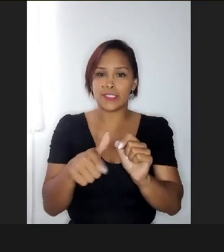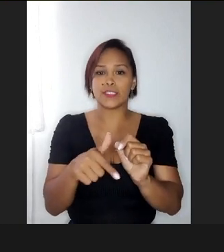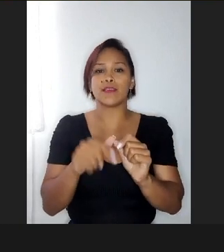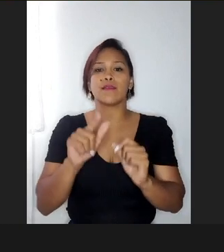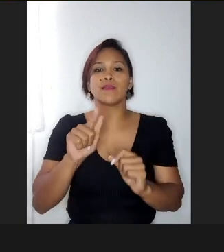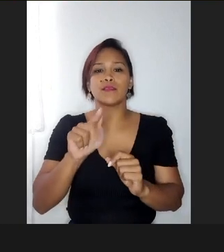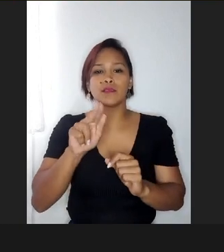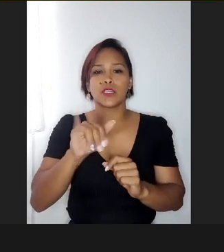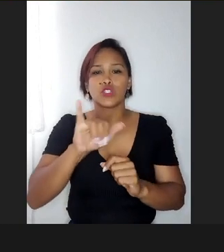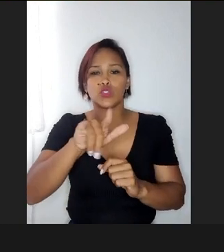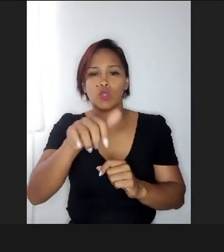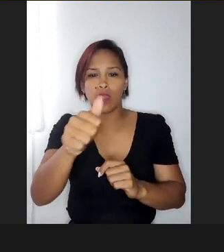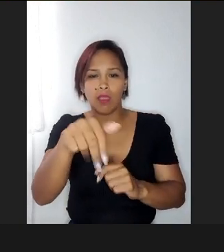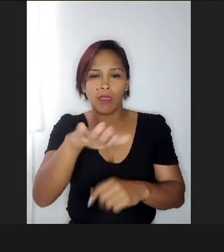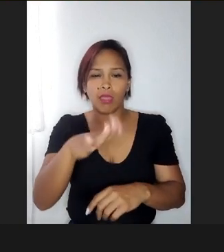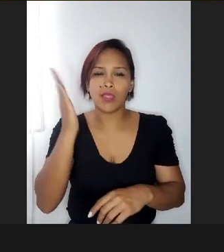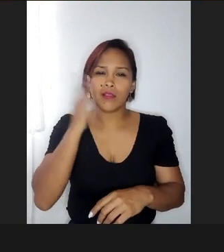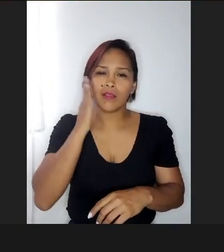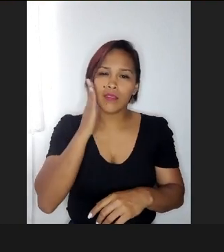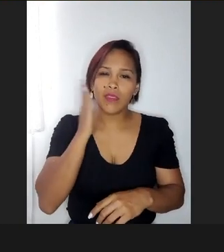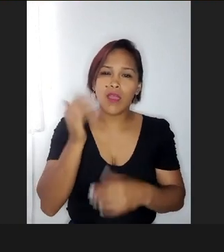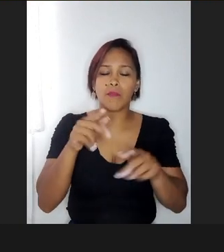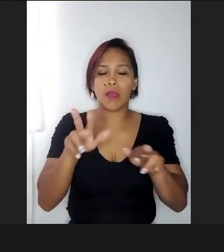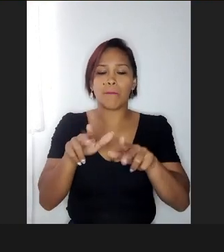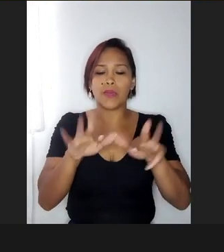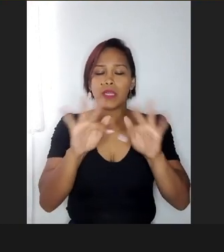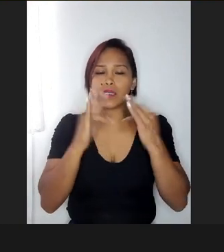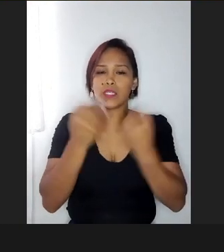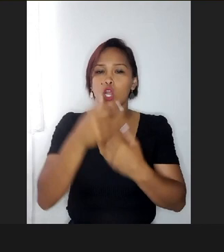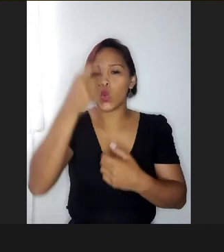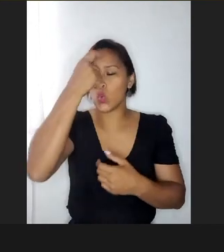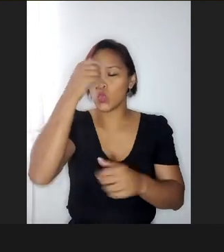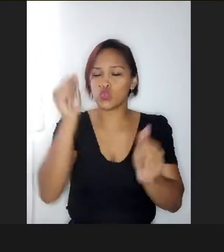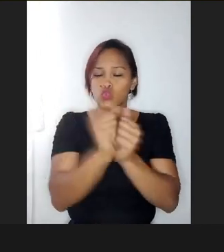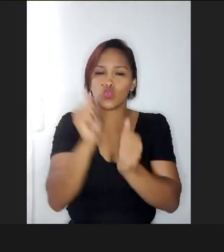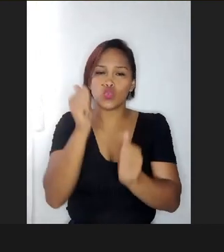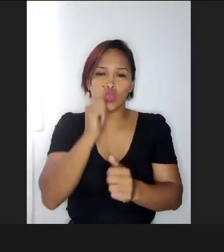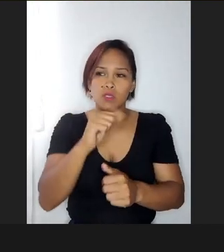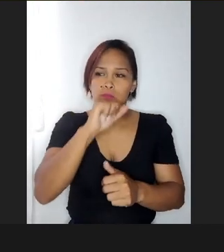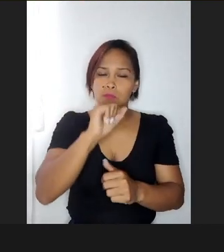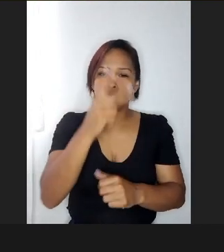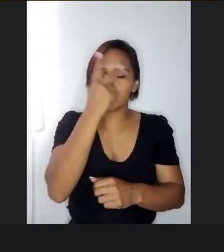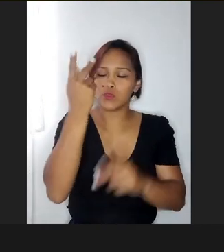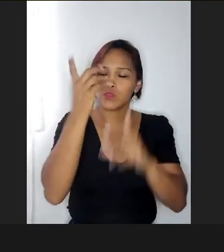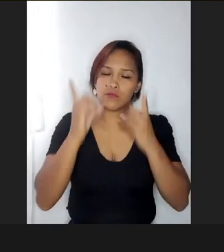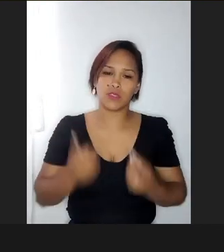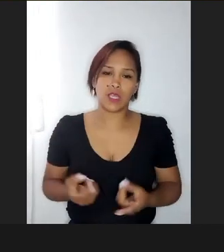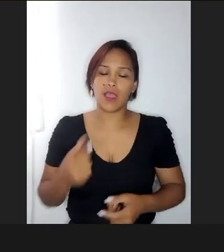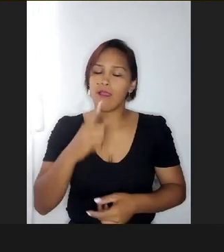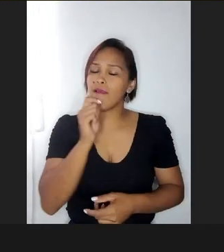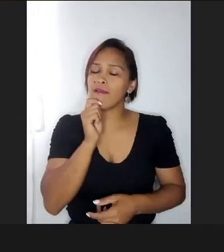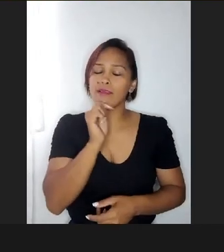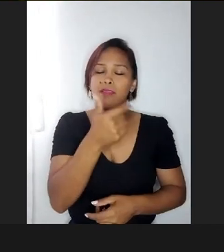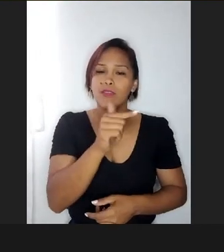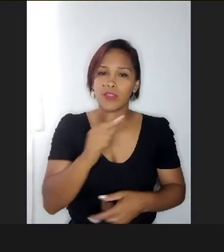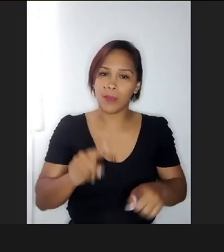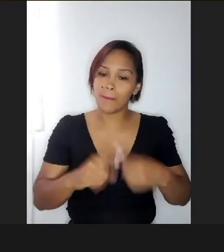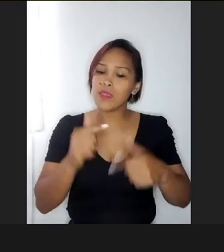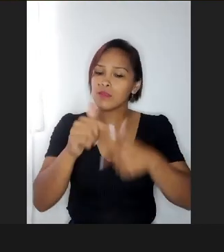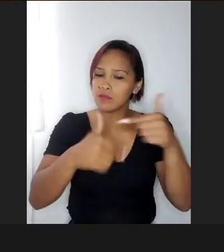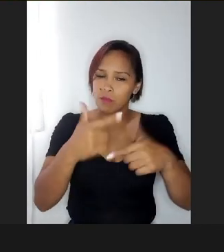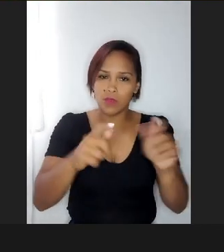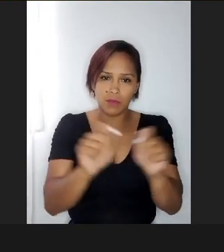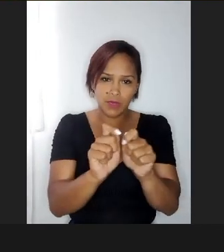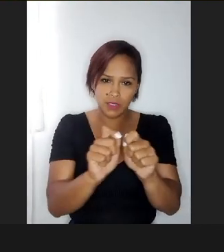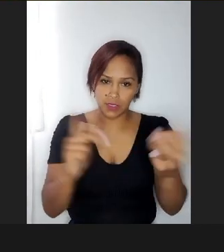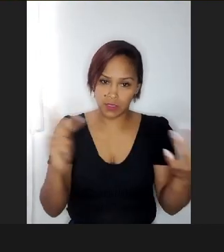algum que fale sobre essa parentalidade consciente com as mães atípicas, ainda não tem, mas é um trabalho que a gente precisa,